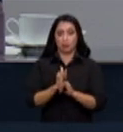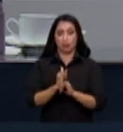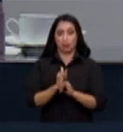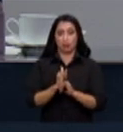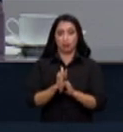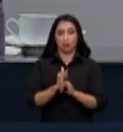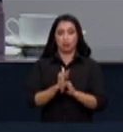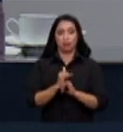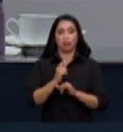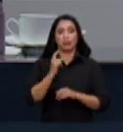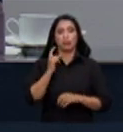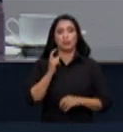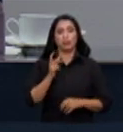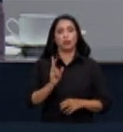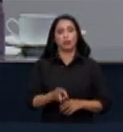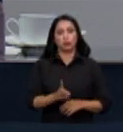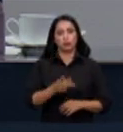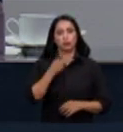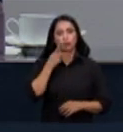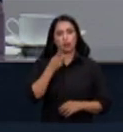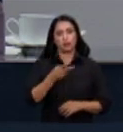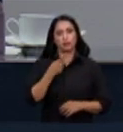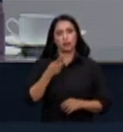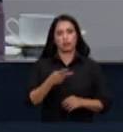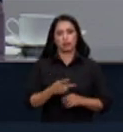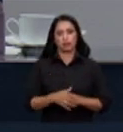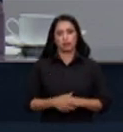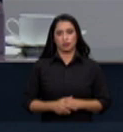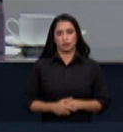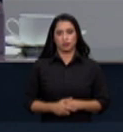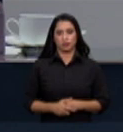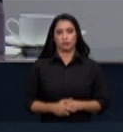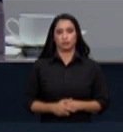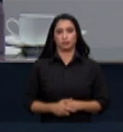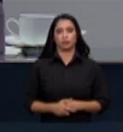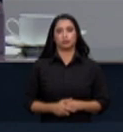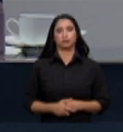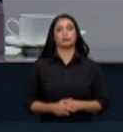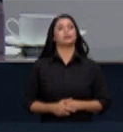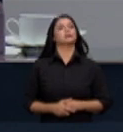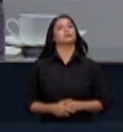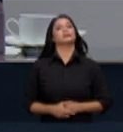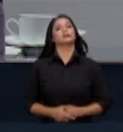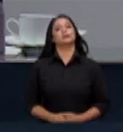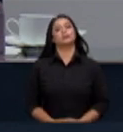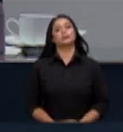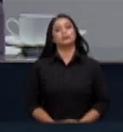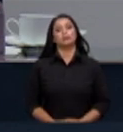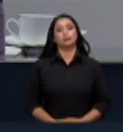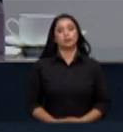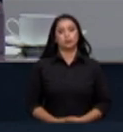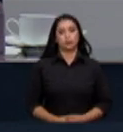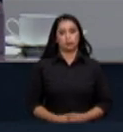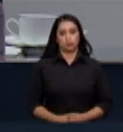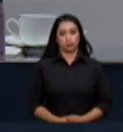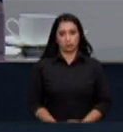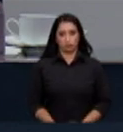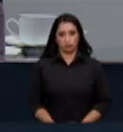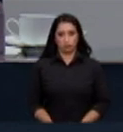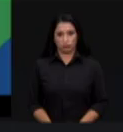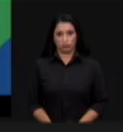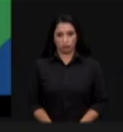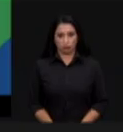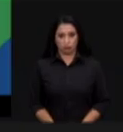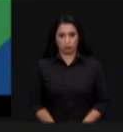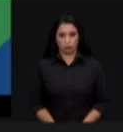eu acho melhor o senhor continuar a apresentação ter faltado lenha ministro